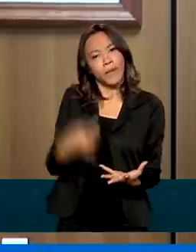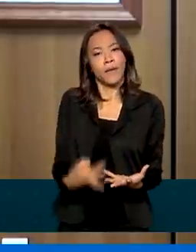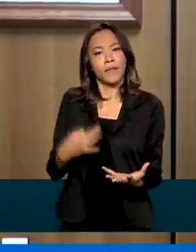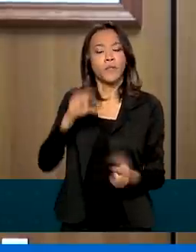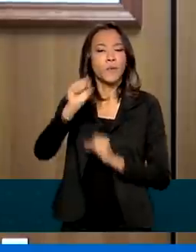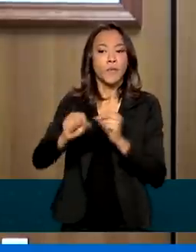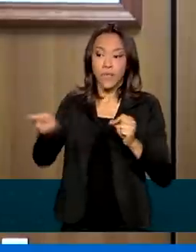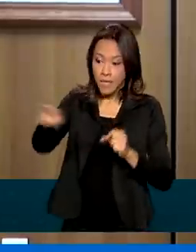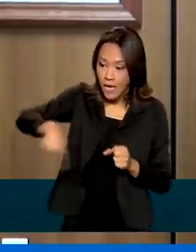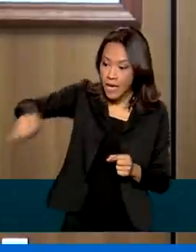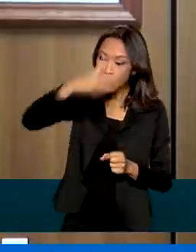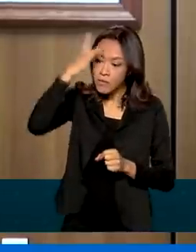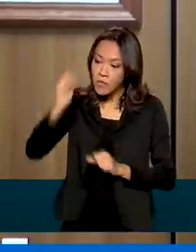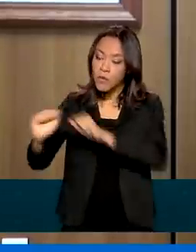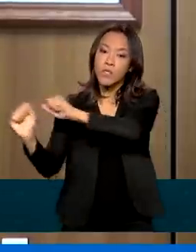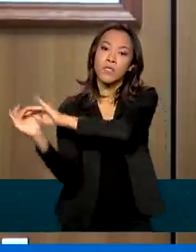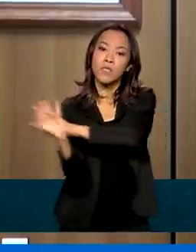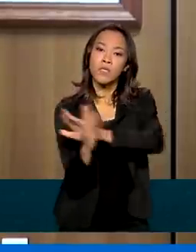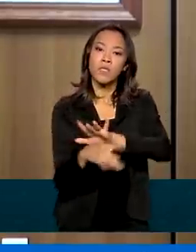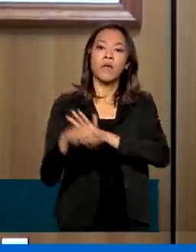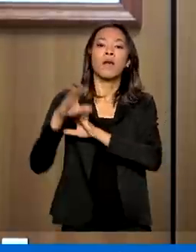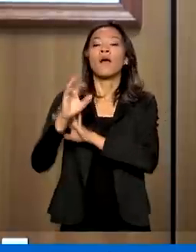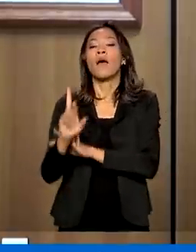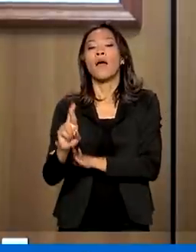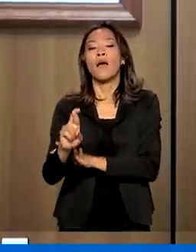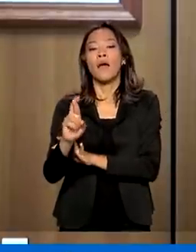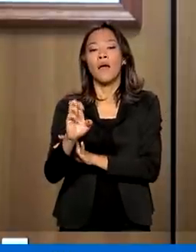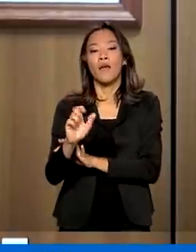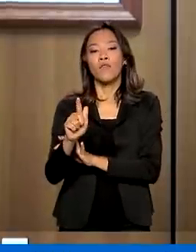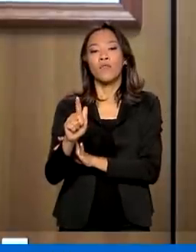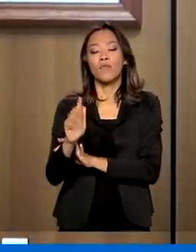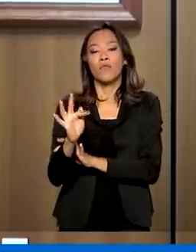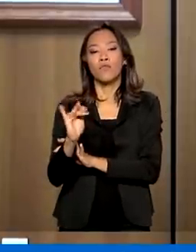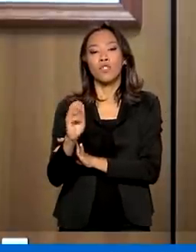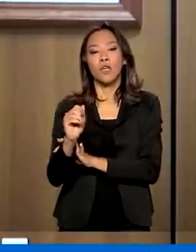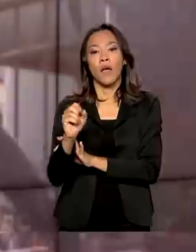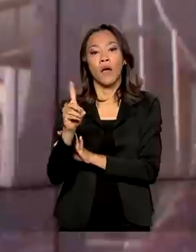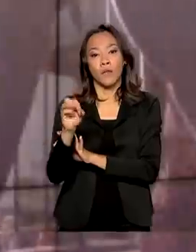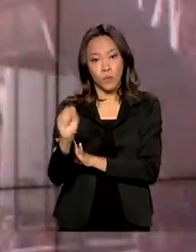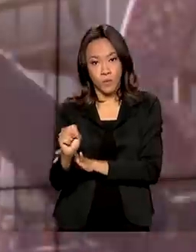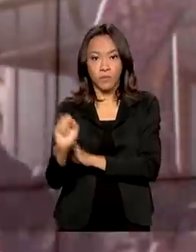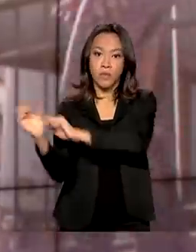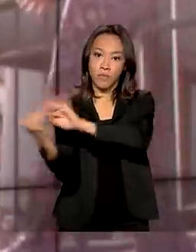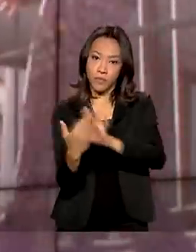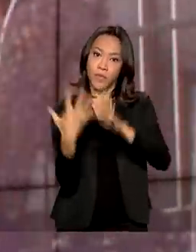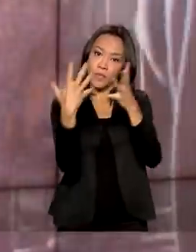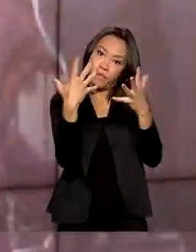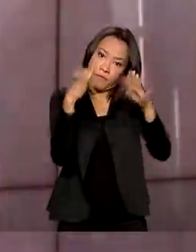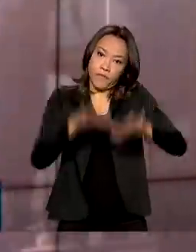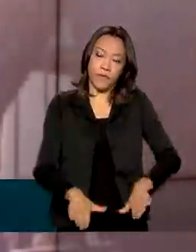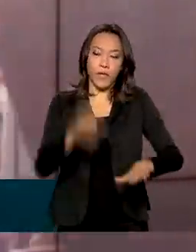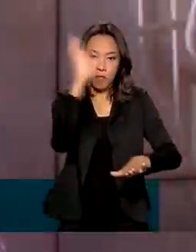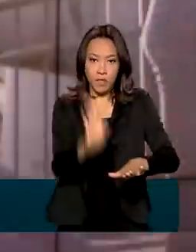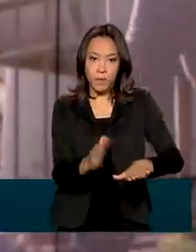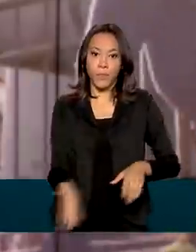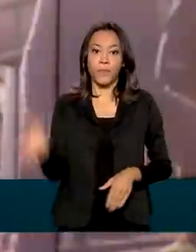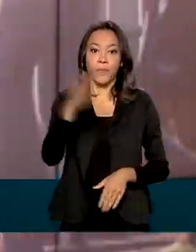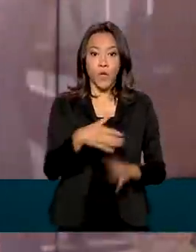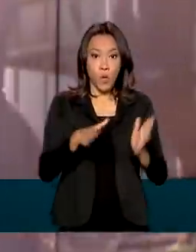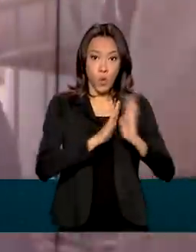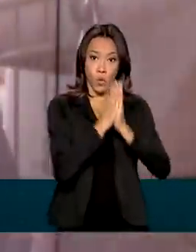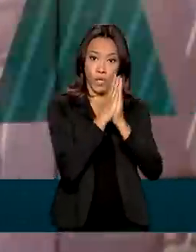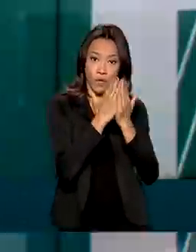inclusão dos imigrantes e refugiados acolhidos em nosso país. O Guia está disponível para